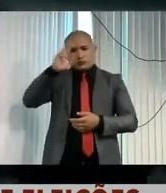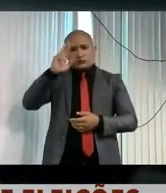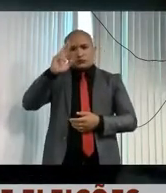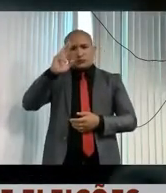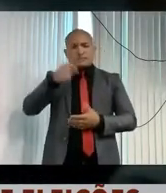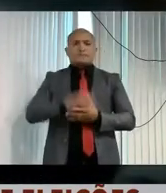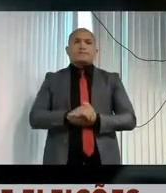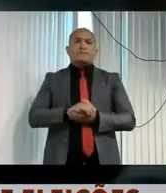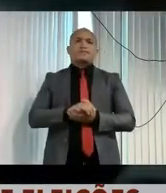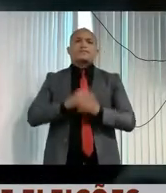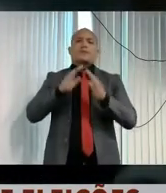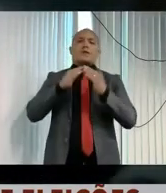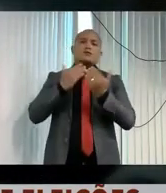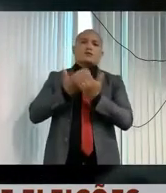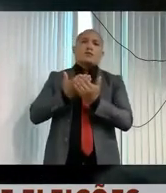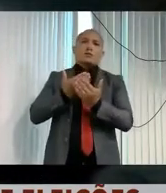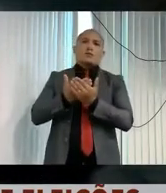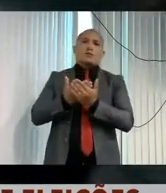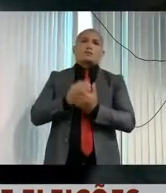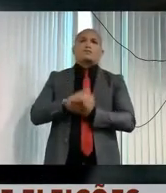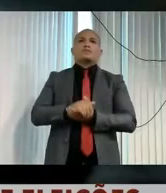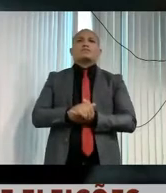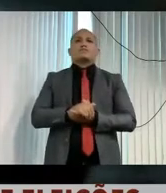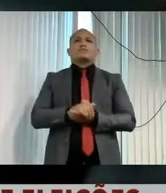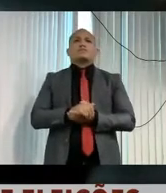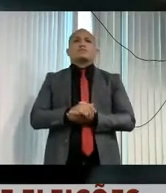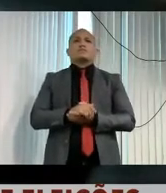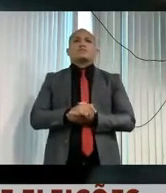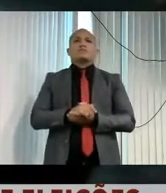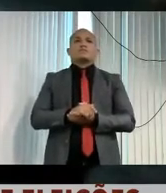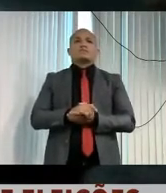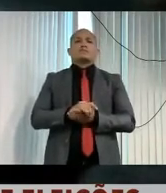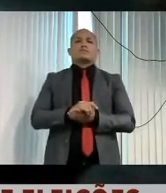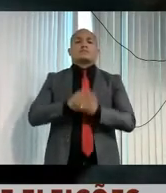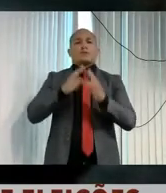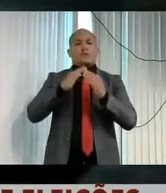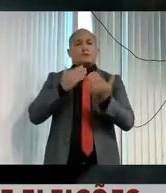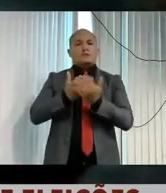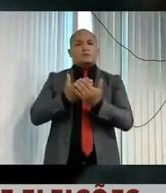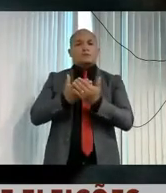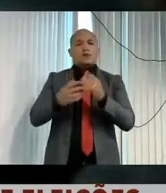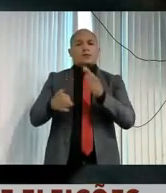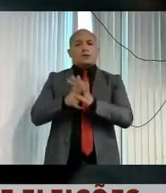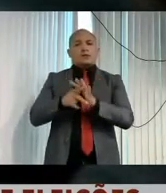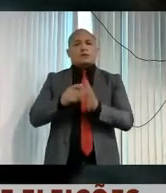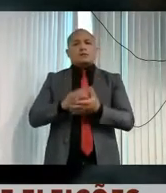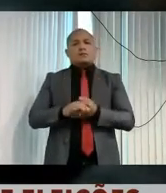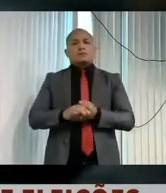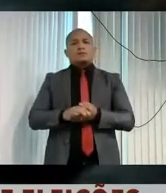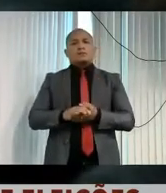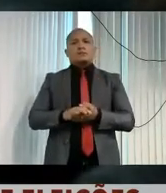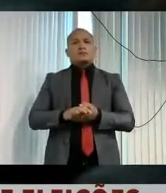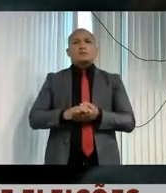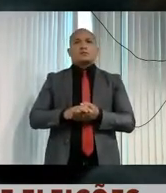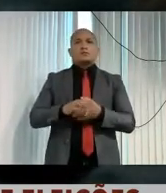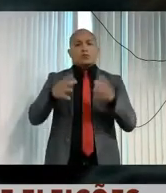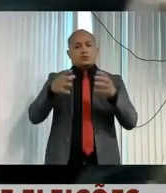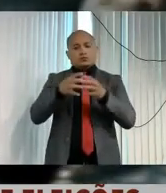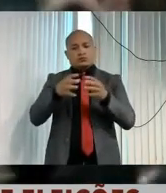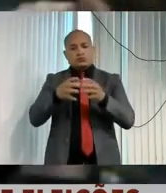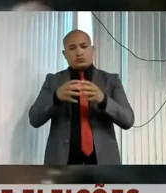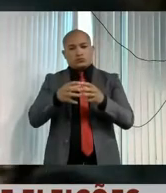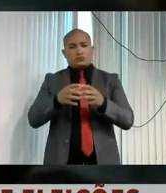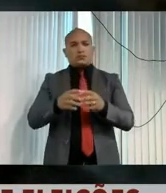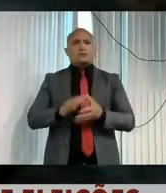limites nos casos em que os candidatos infringem as regras sanitárias, em casos em que haja aumento no número de